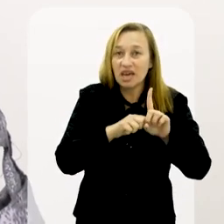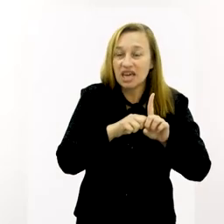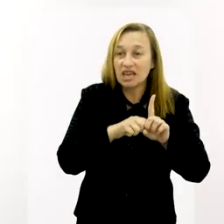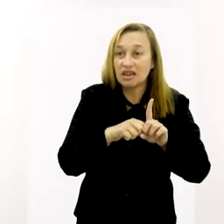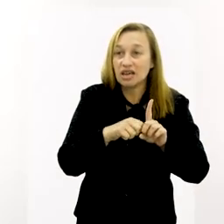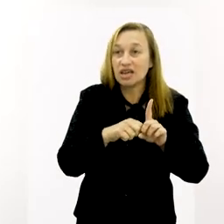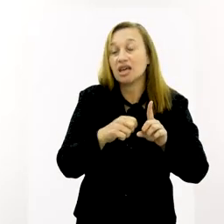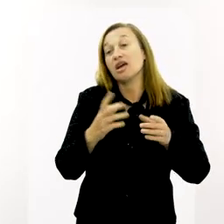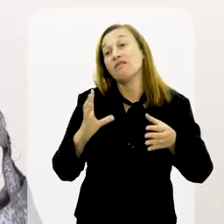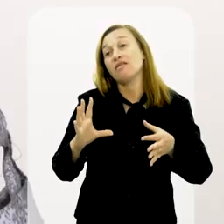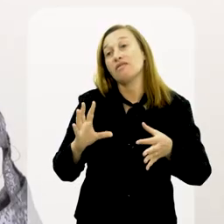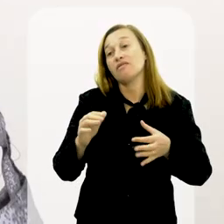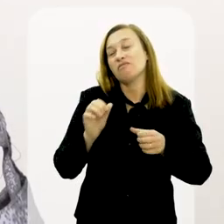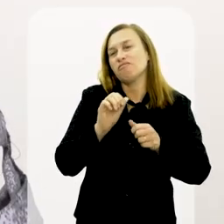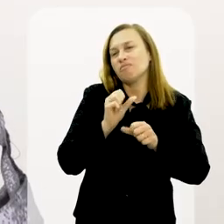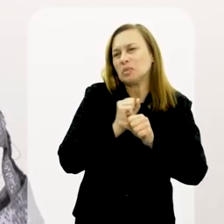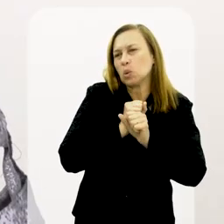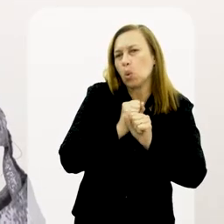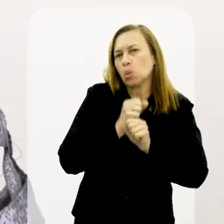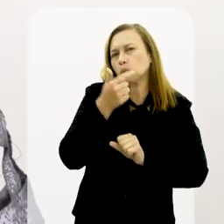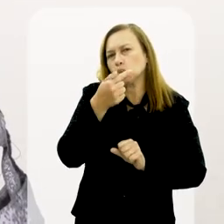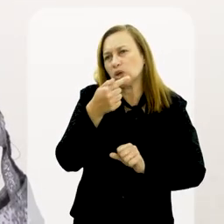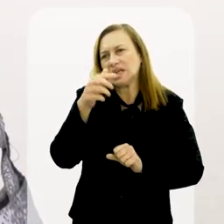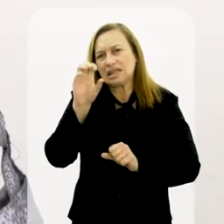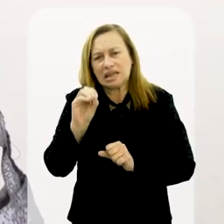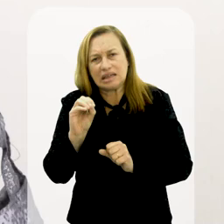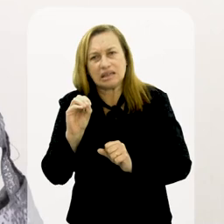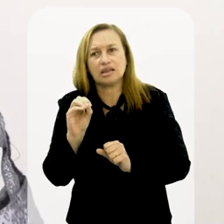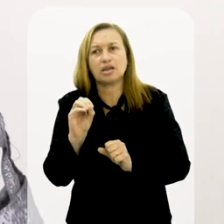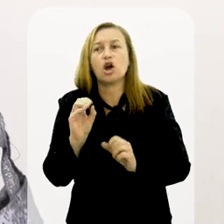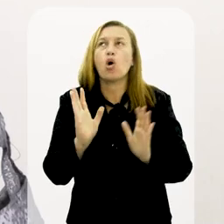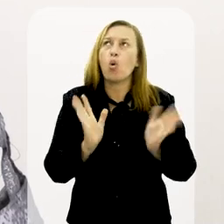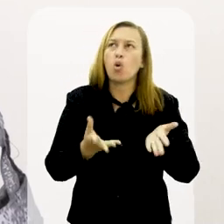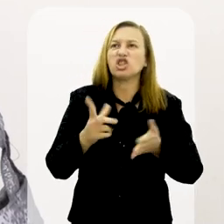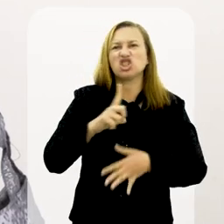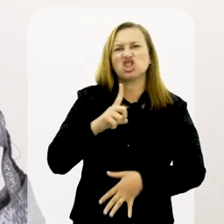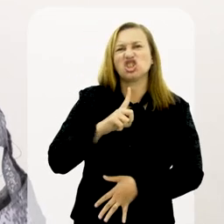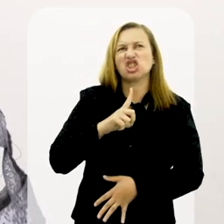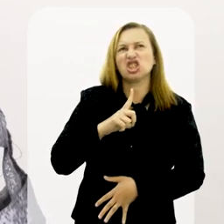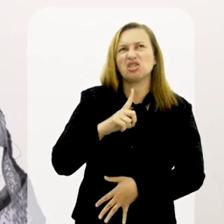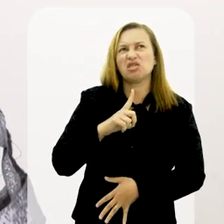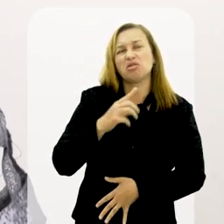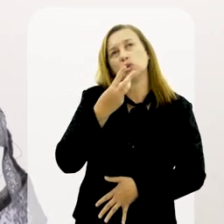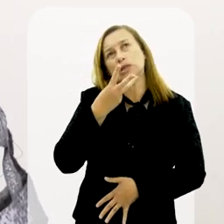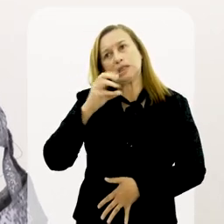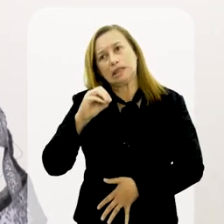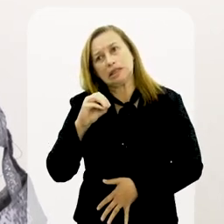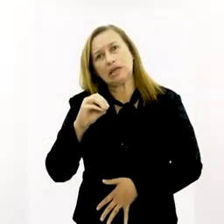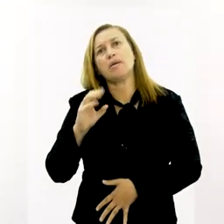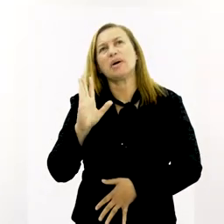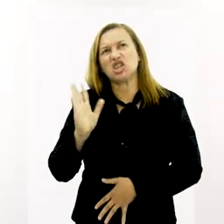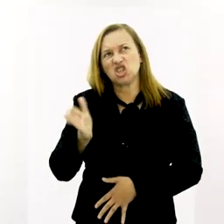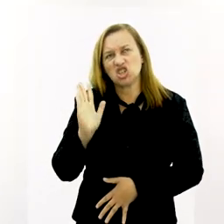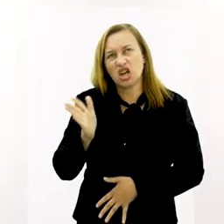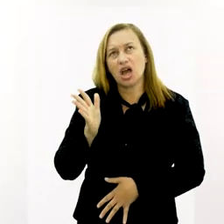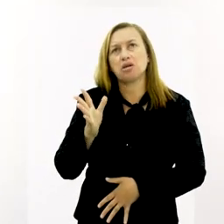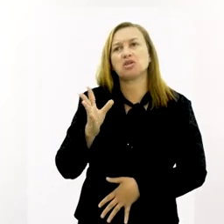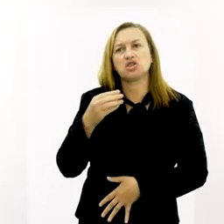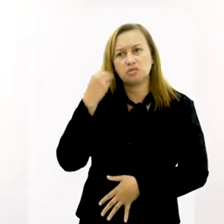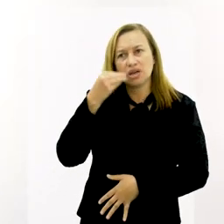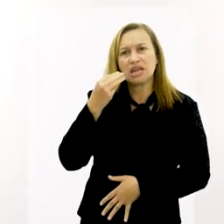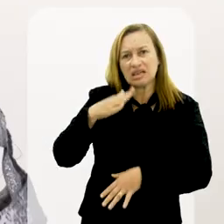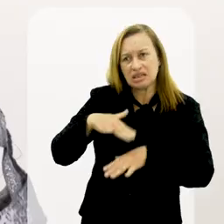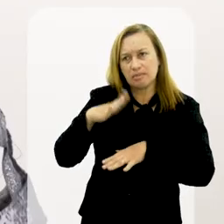filhos você tem? Hoje nós somos 30, mas eu já tive 80. Como é cuidar de 30